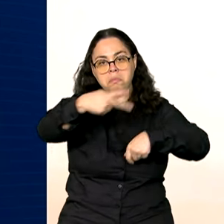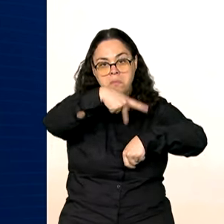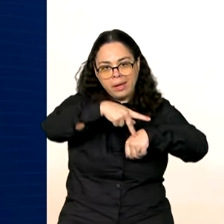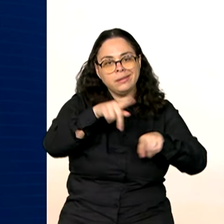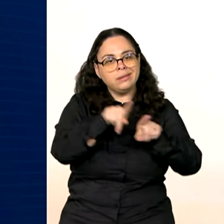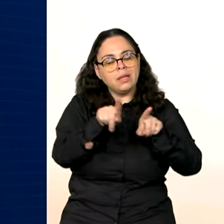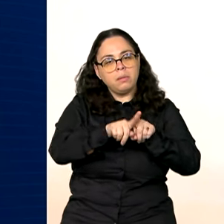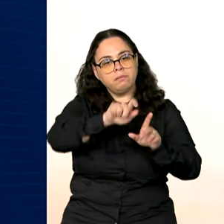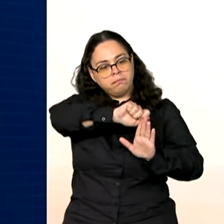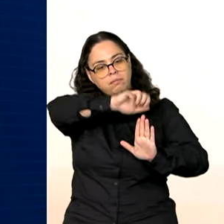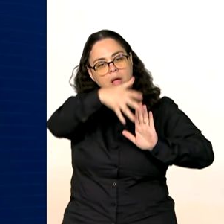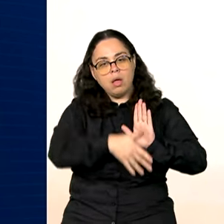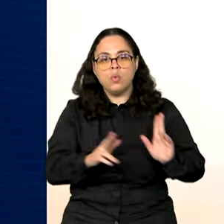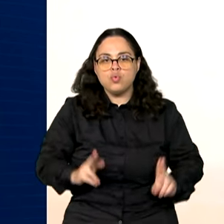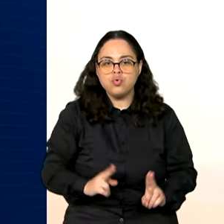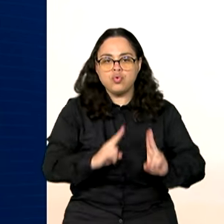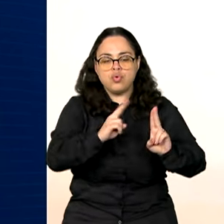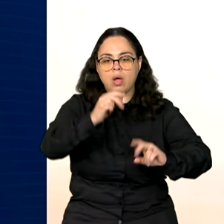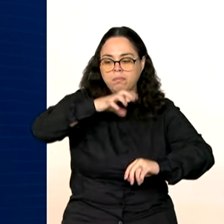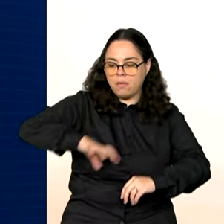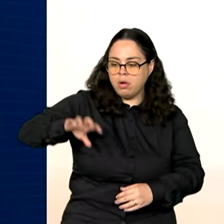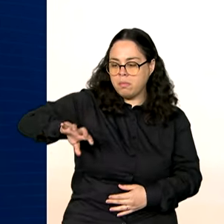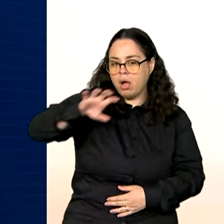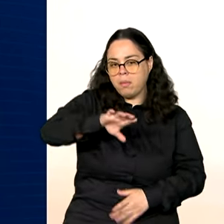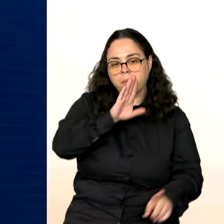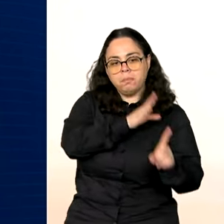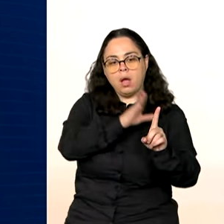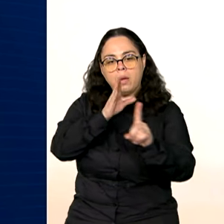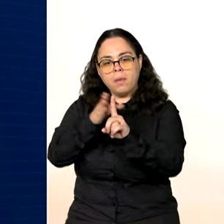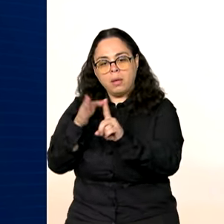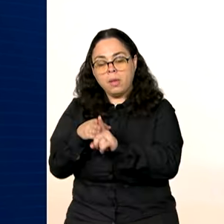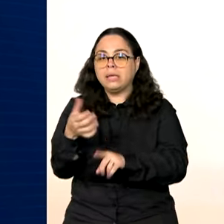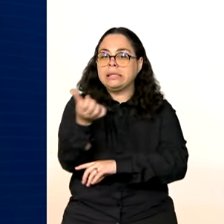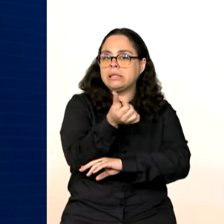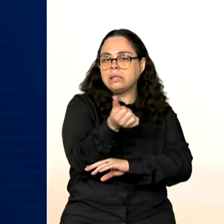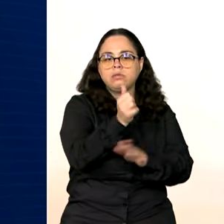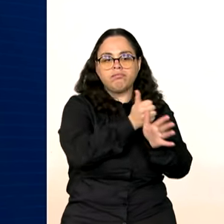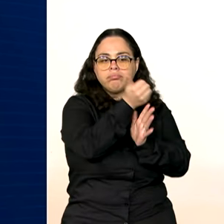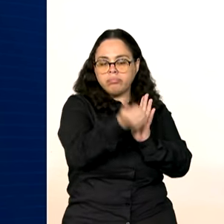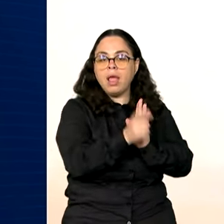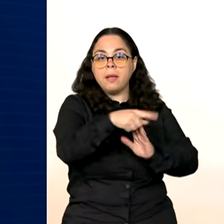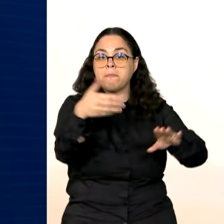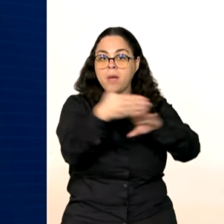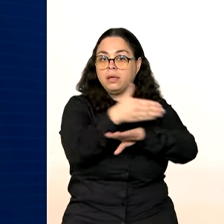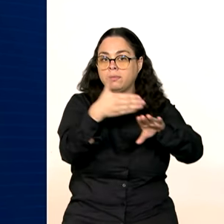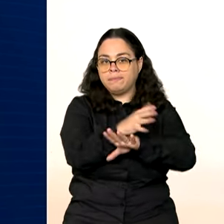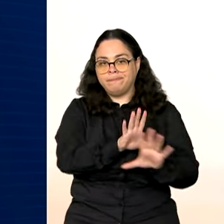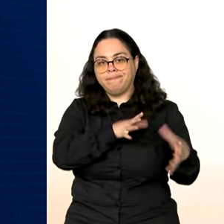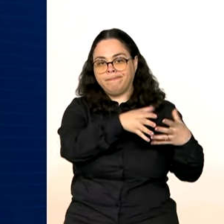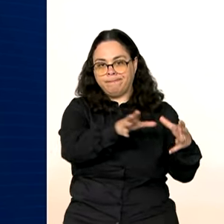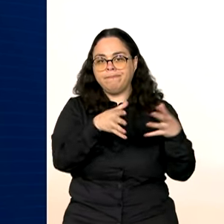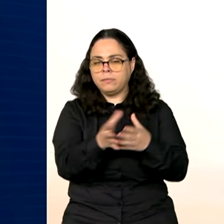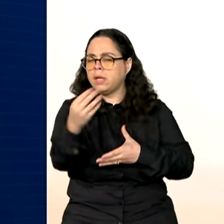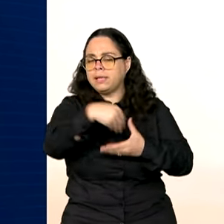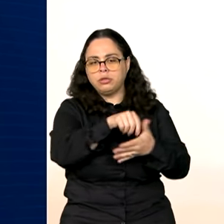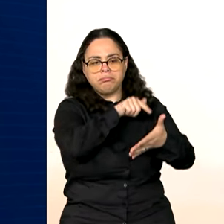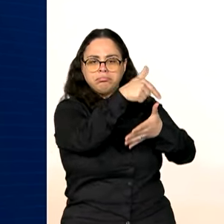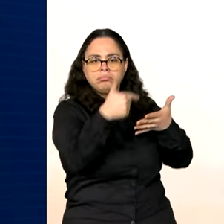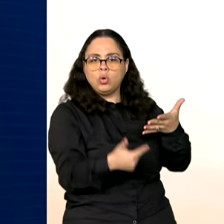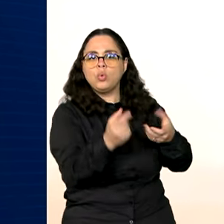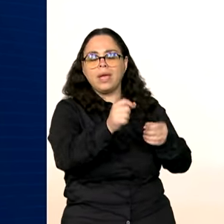definir planos de contingência regionalizados e participação comunitária, que prevê, entre outras ações,